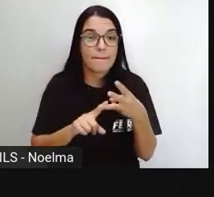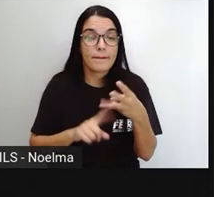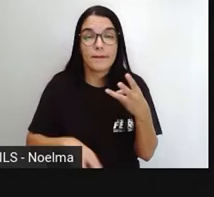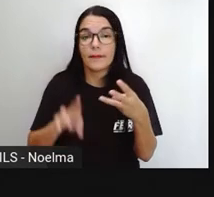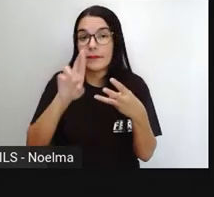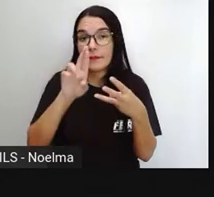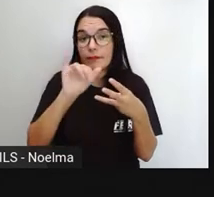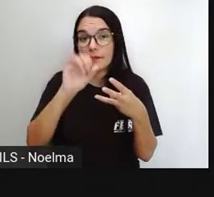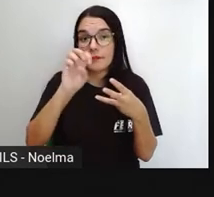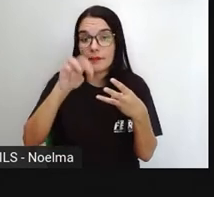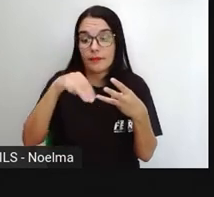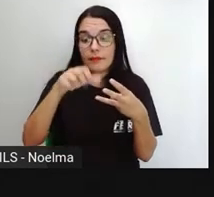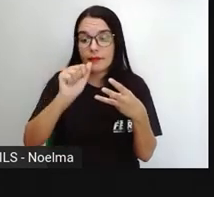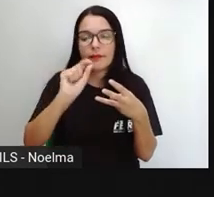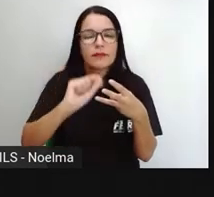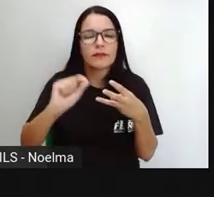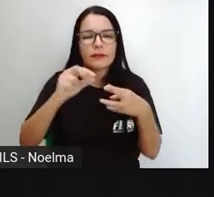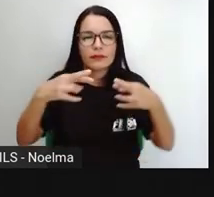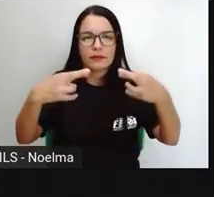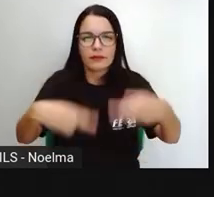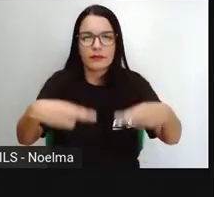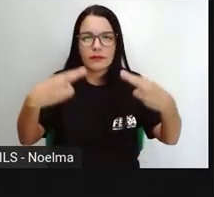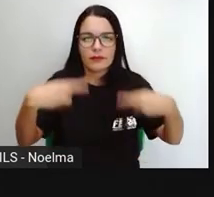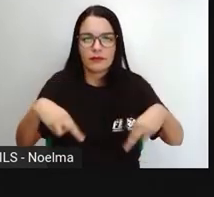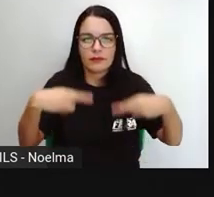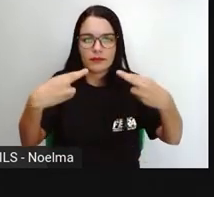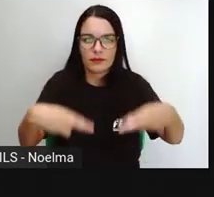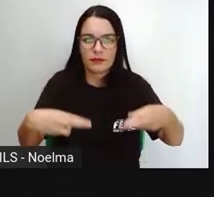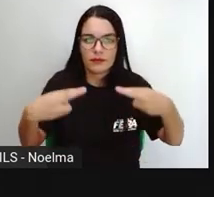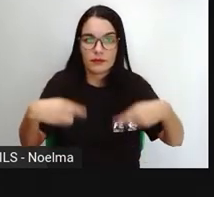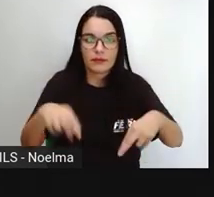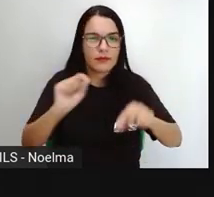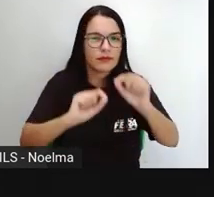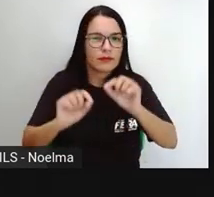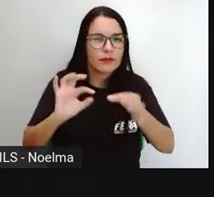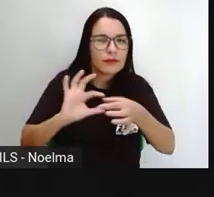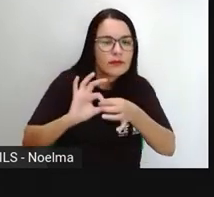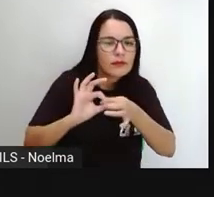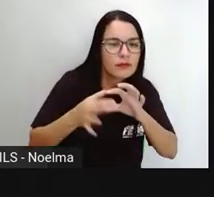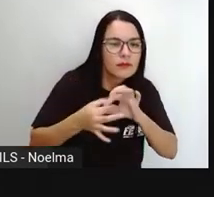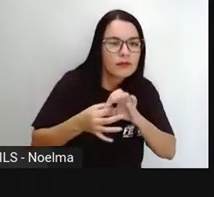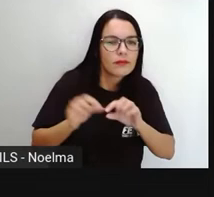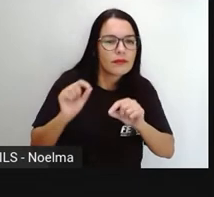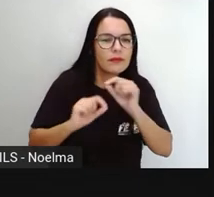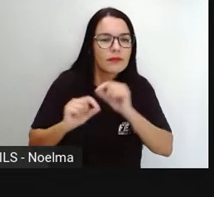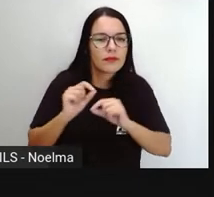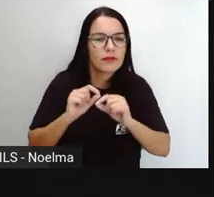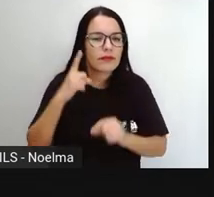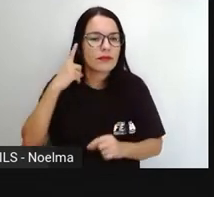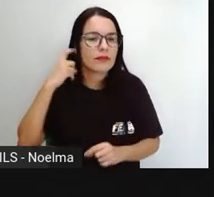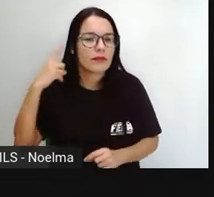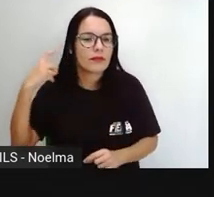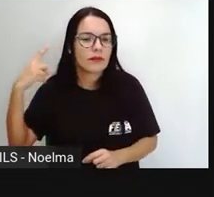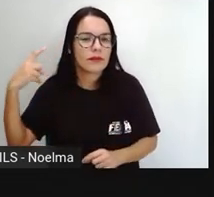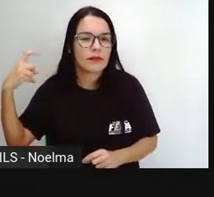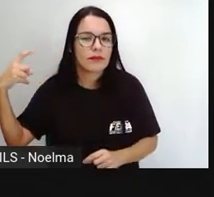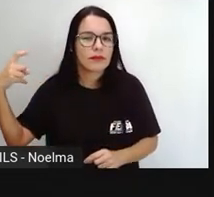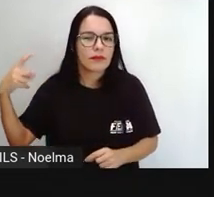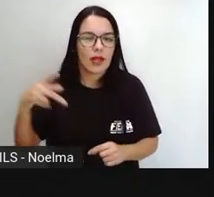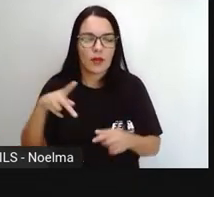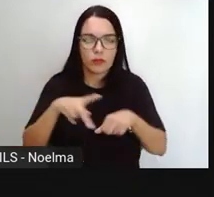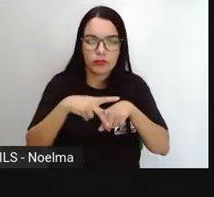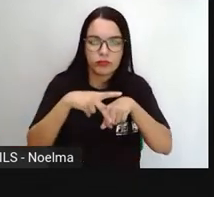As rimas estão associadas ao som, à sonoridade dos poemas, e acontece com